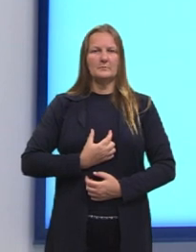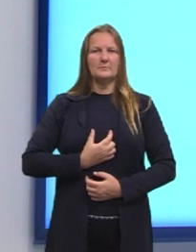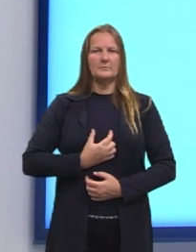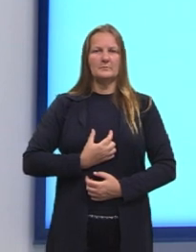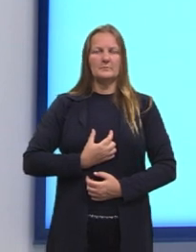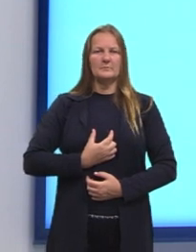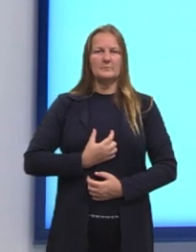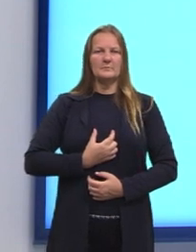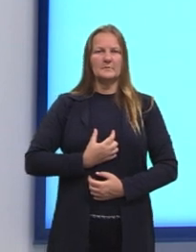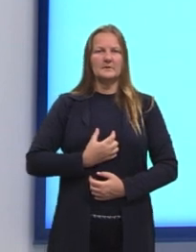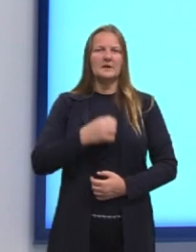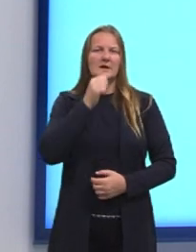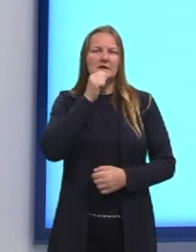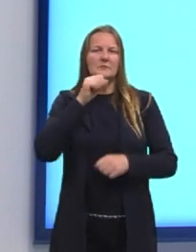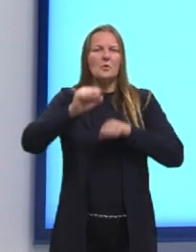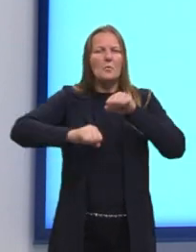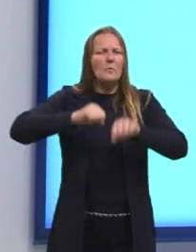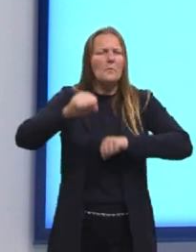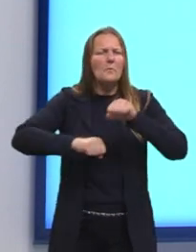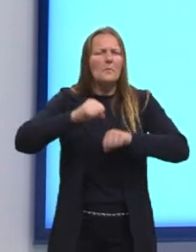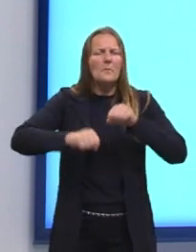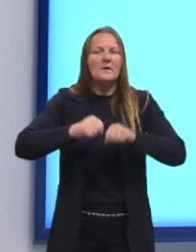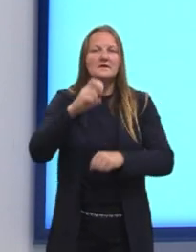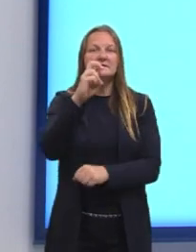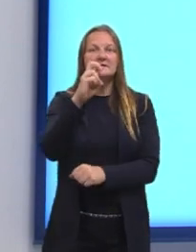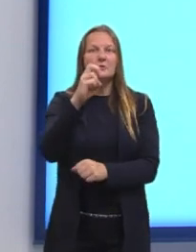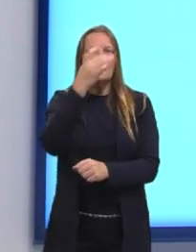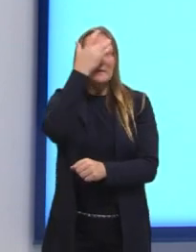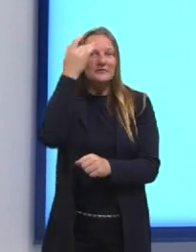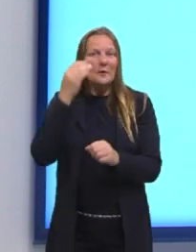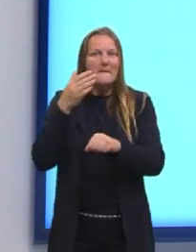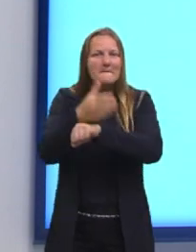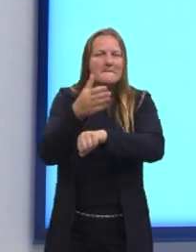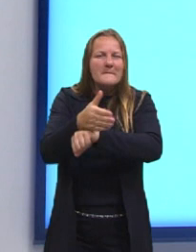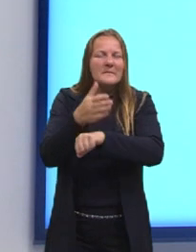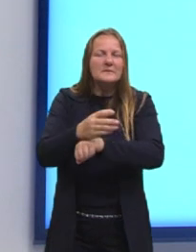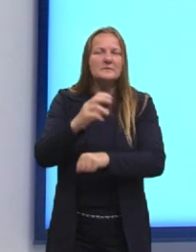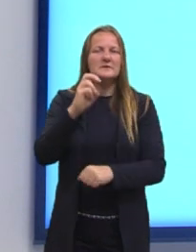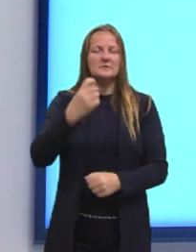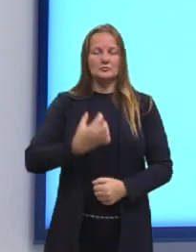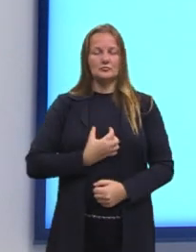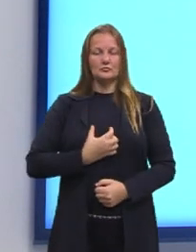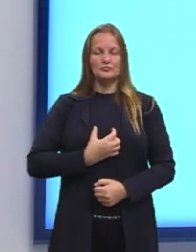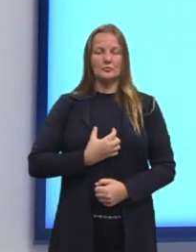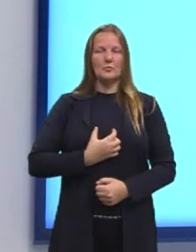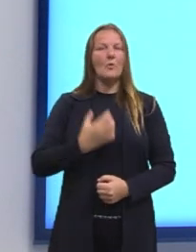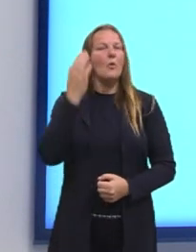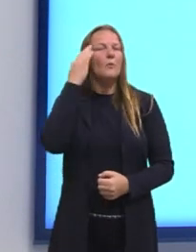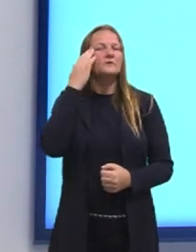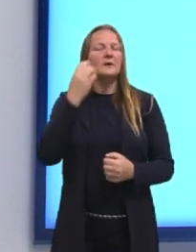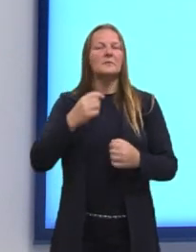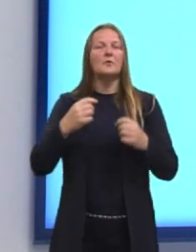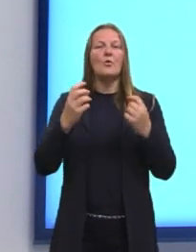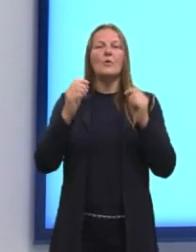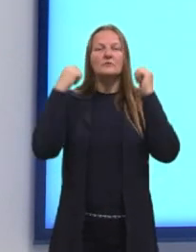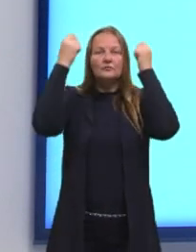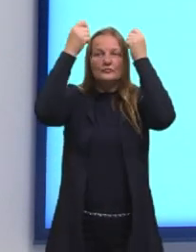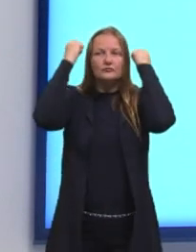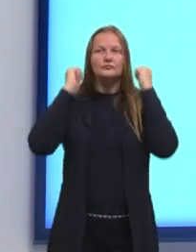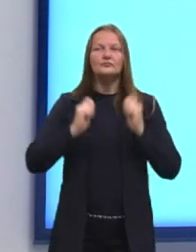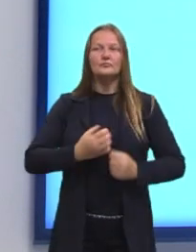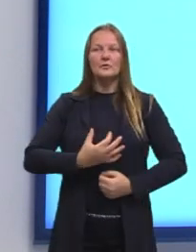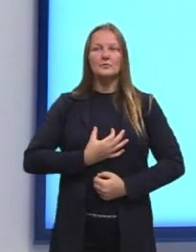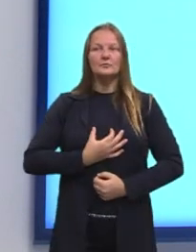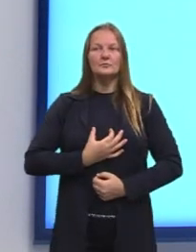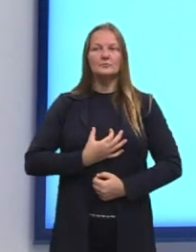mountain bike com cinco competidores? Como que a gente consegue chegar nessa conclusão? De quantas maneiras diferentes